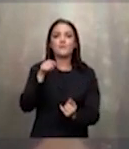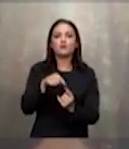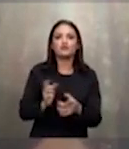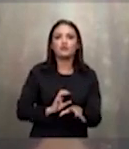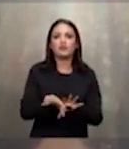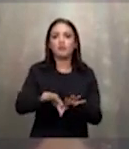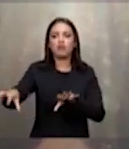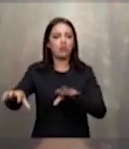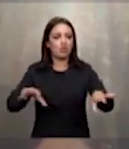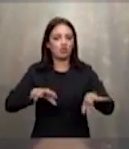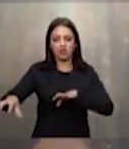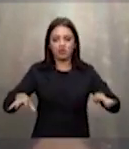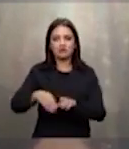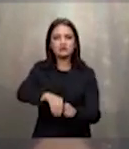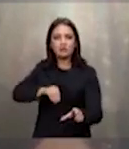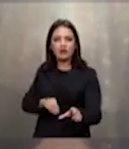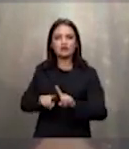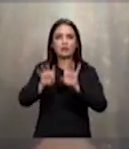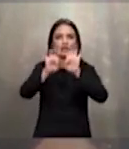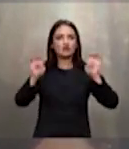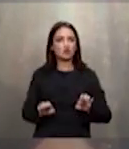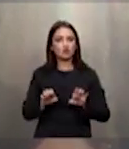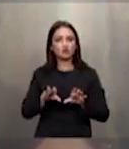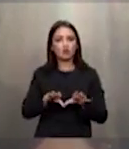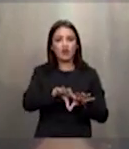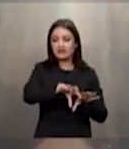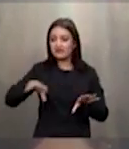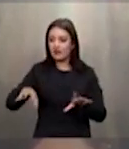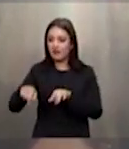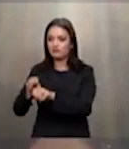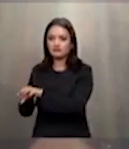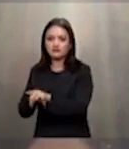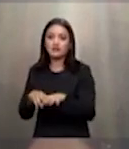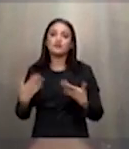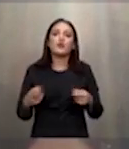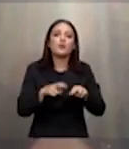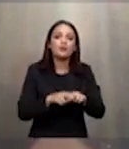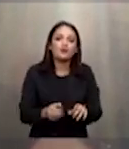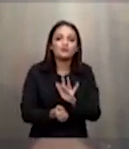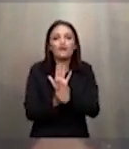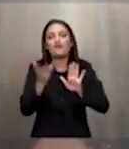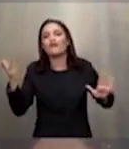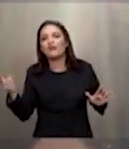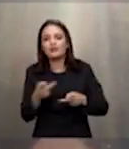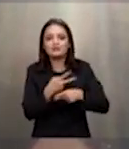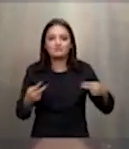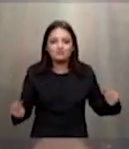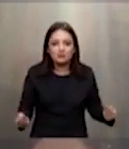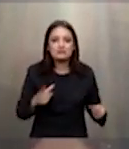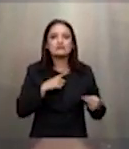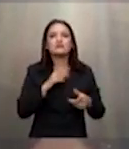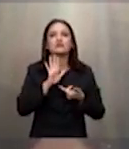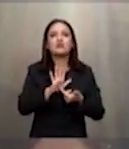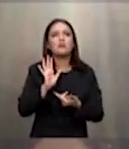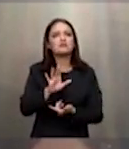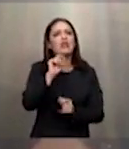por especialismos estruturas separadas para ensiná-los e com isso velhos estereótipos têm sido reforçados para mistificar quem é